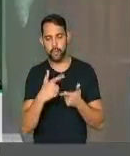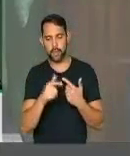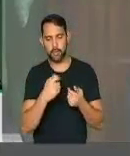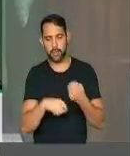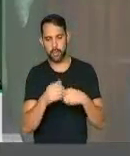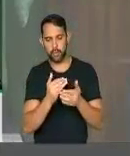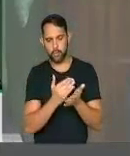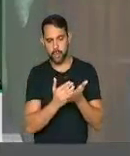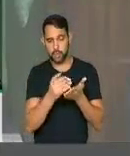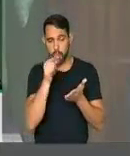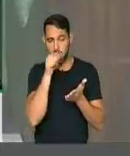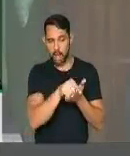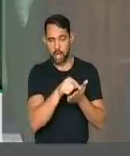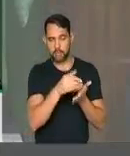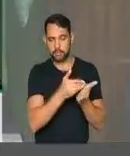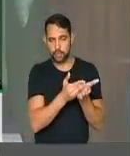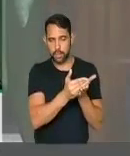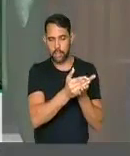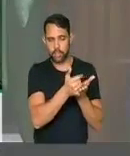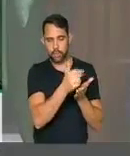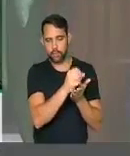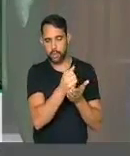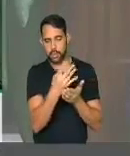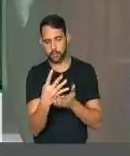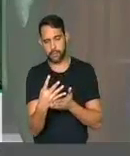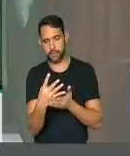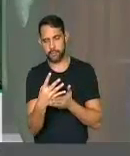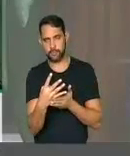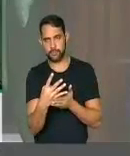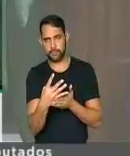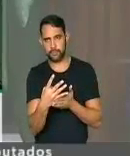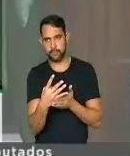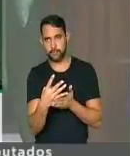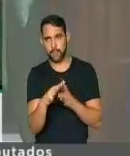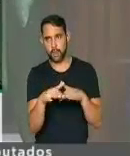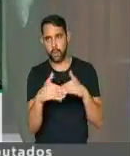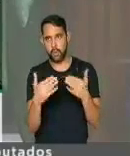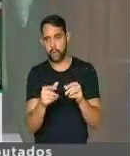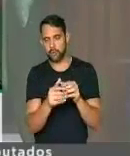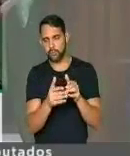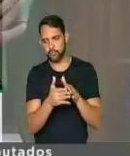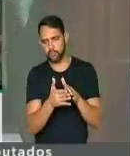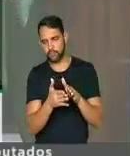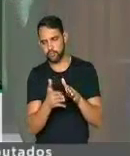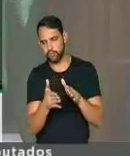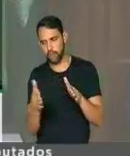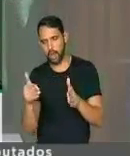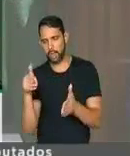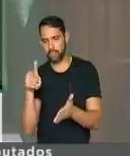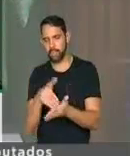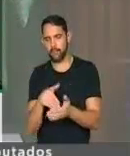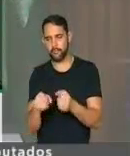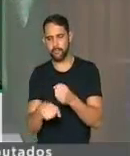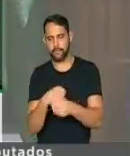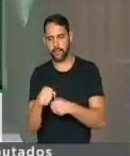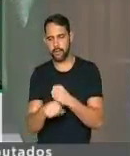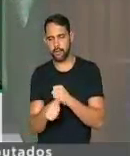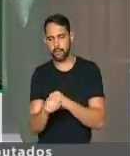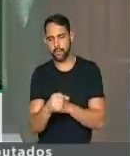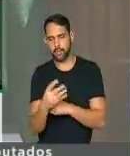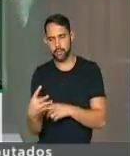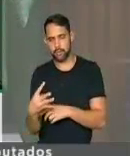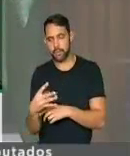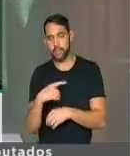começou lá no início de 2014 e, quando se estendeu até no final de 2014,